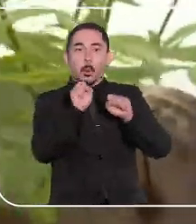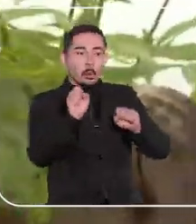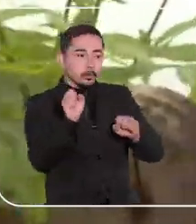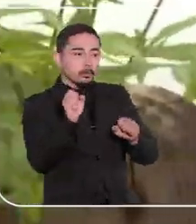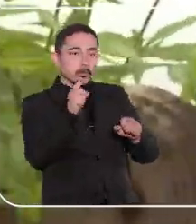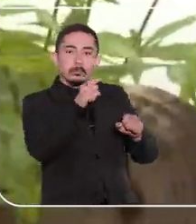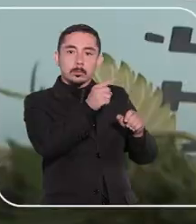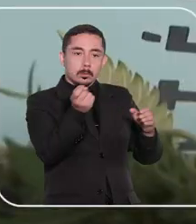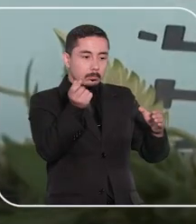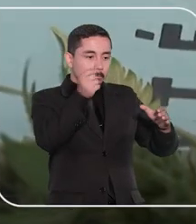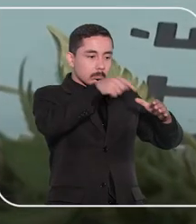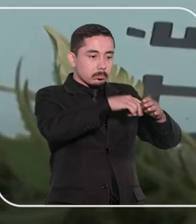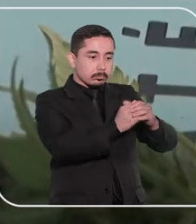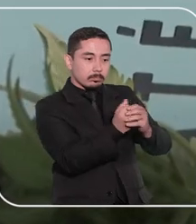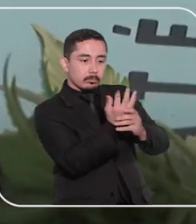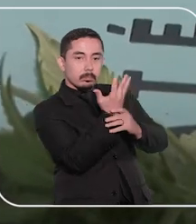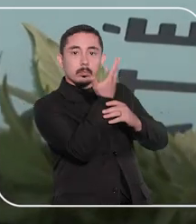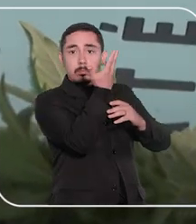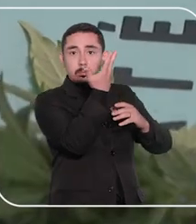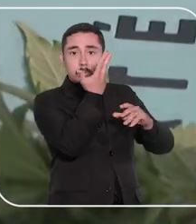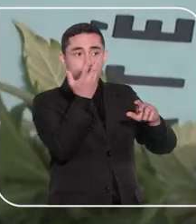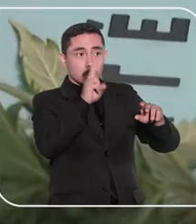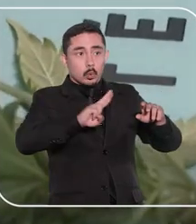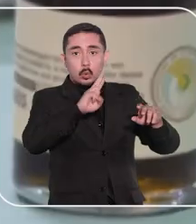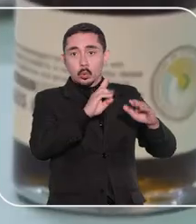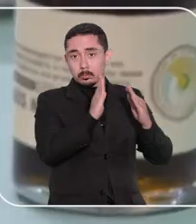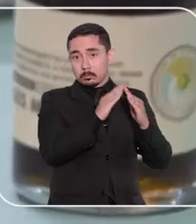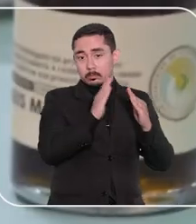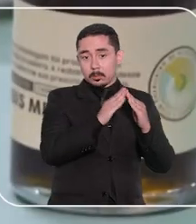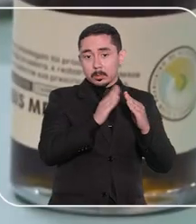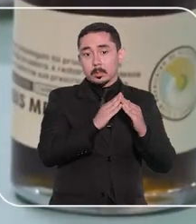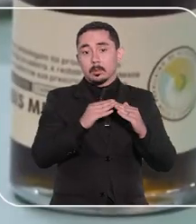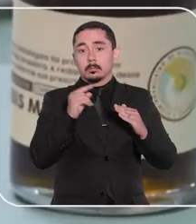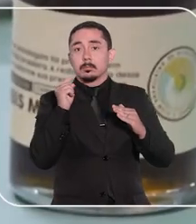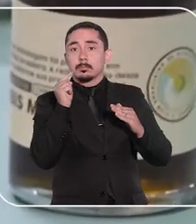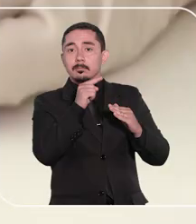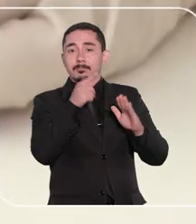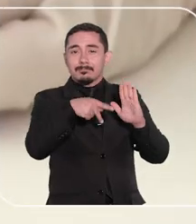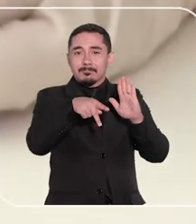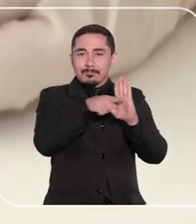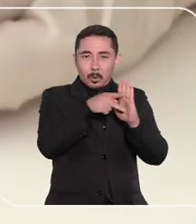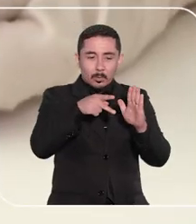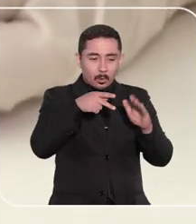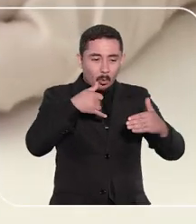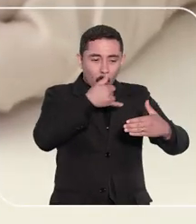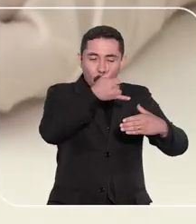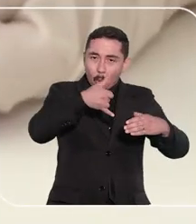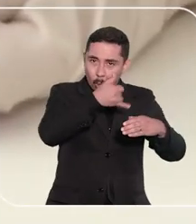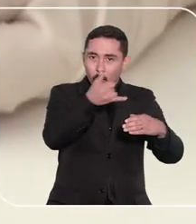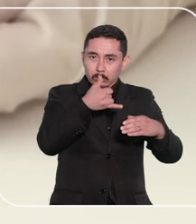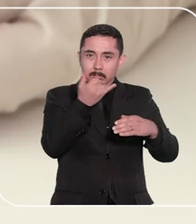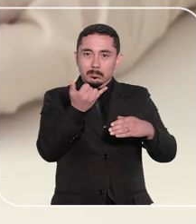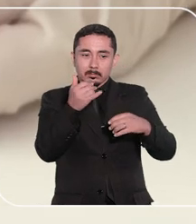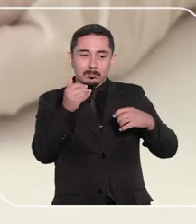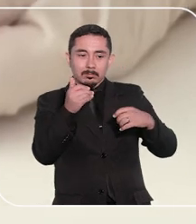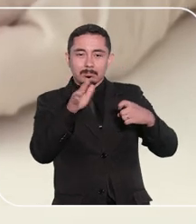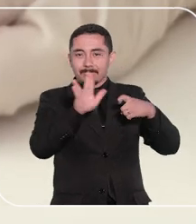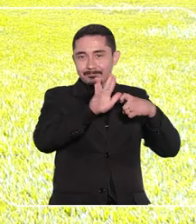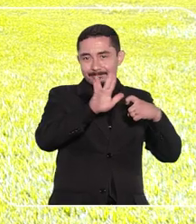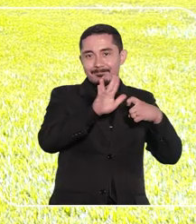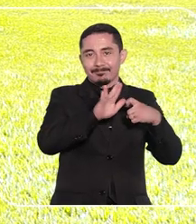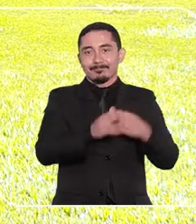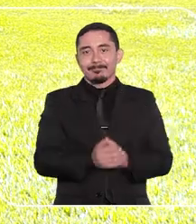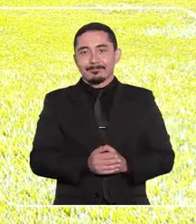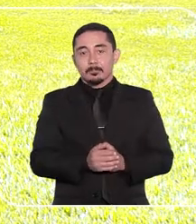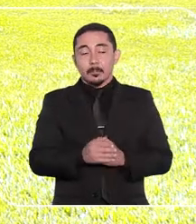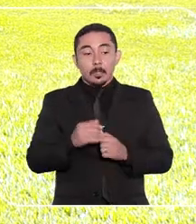para garantir que ele não sofra sanção criminal pelo cultivo doméstico de cannabis sativa destinado à extração do óleo com finalidade medicinal.